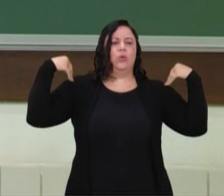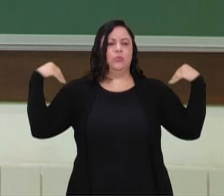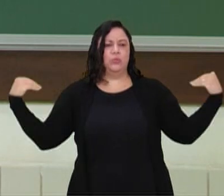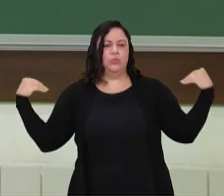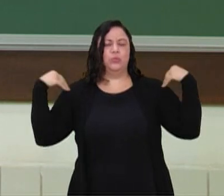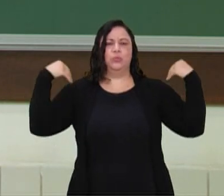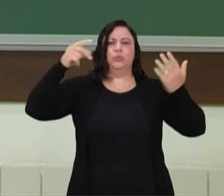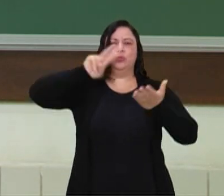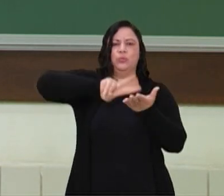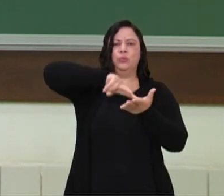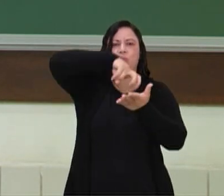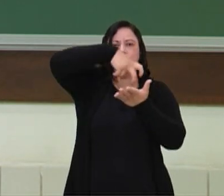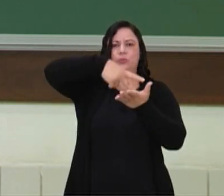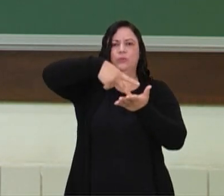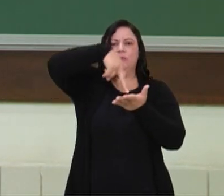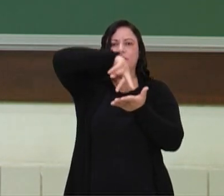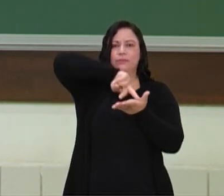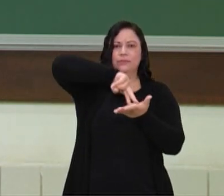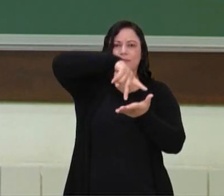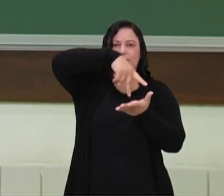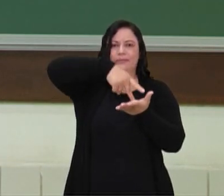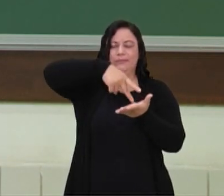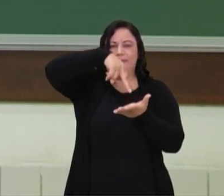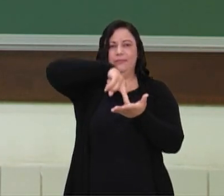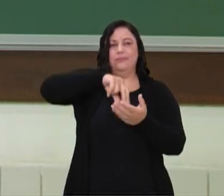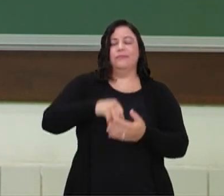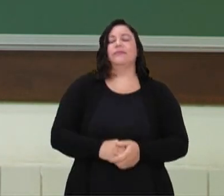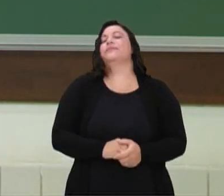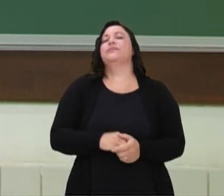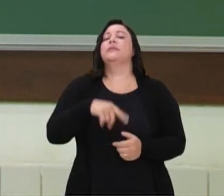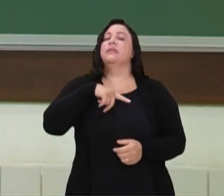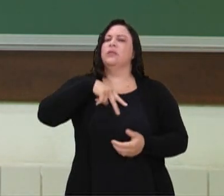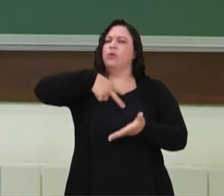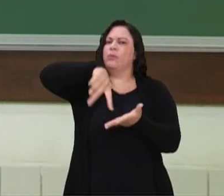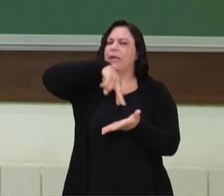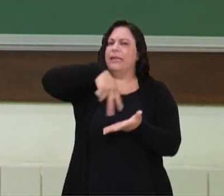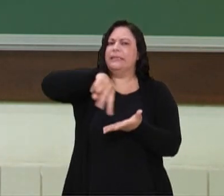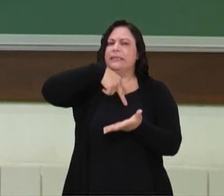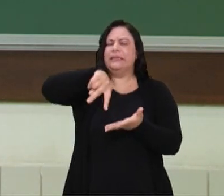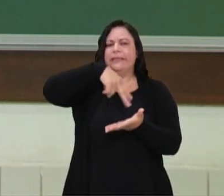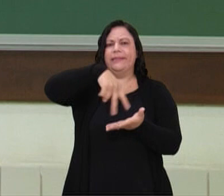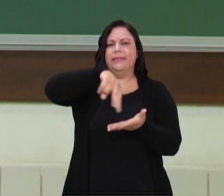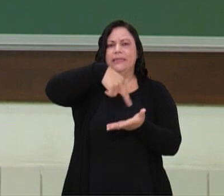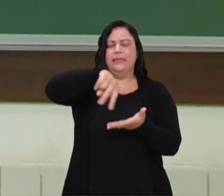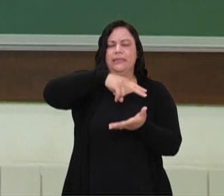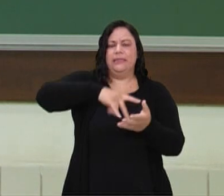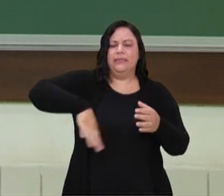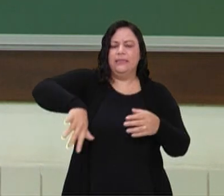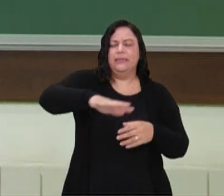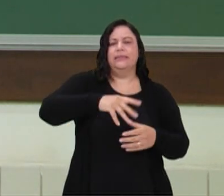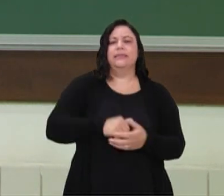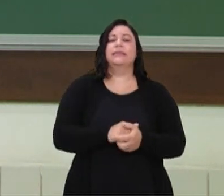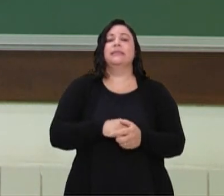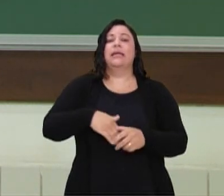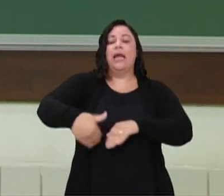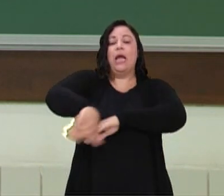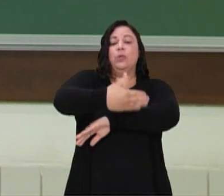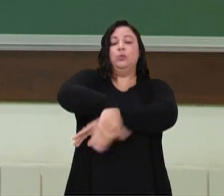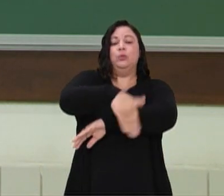E dentro de danças, eu trouxe para vocês uma dança de salão, né? E uma dança urbana, uma dança de rua.